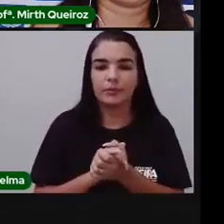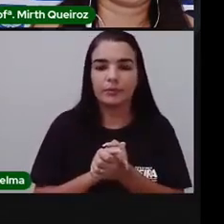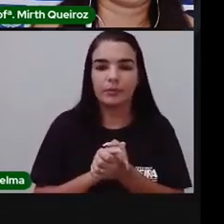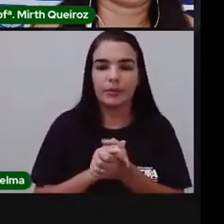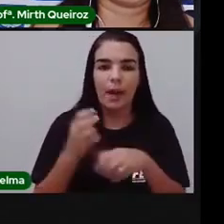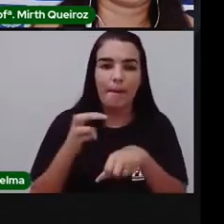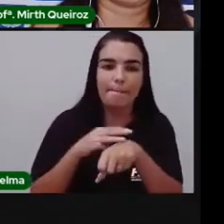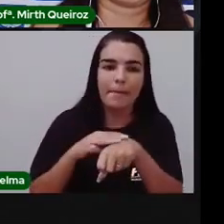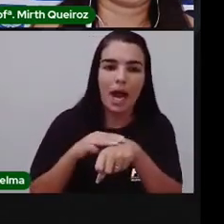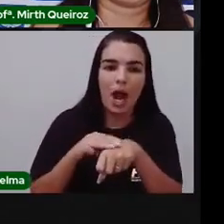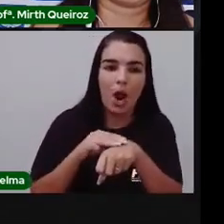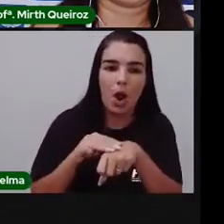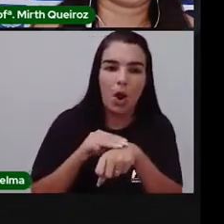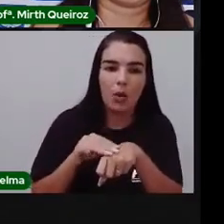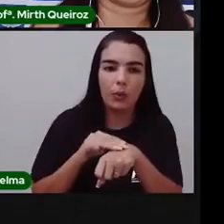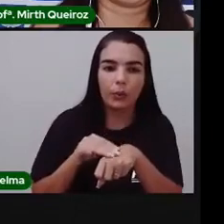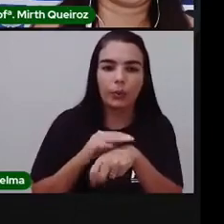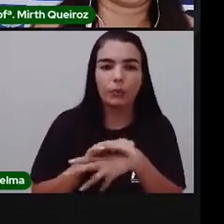Olha.